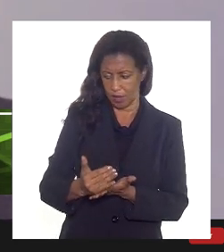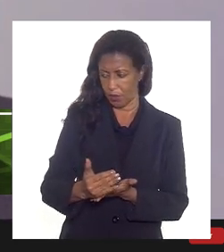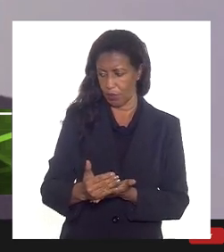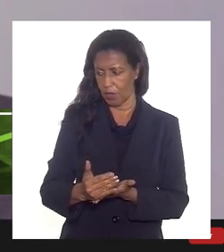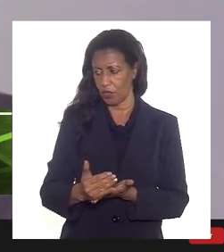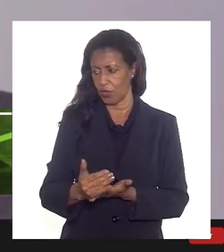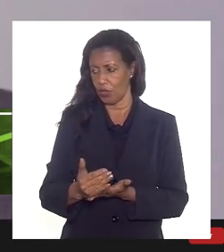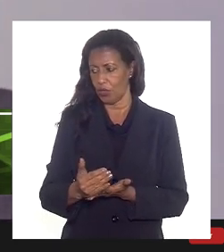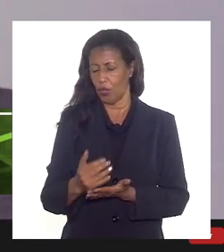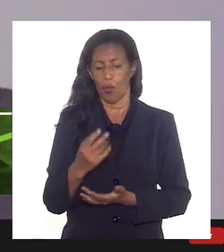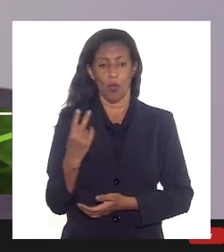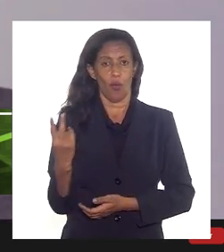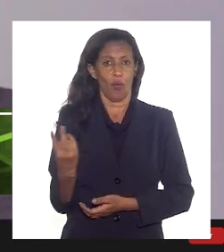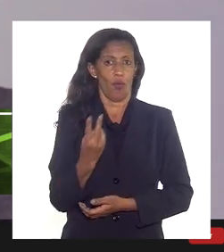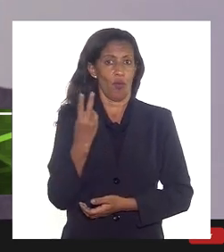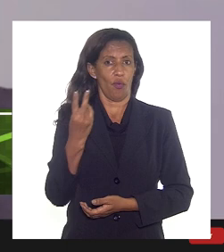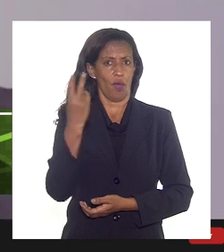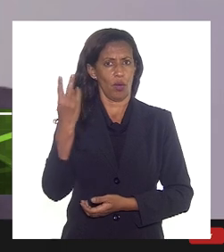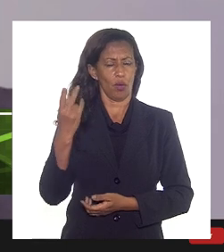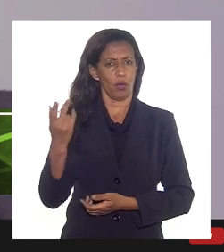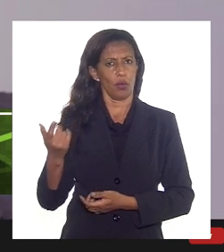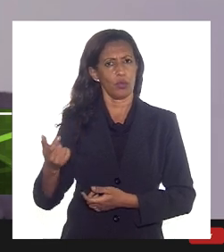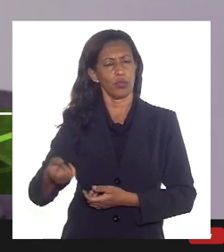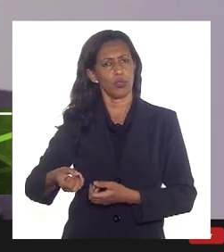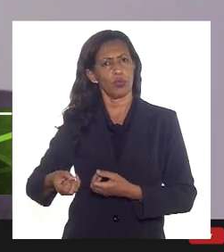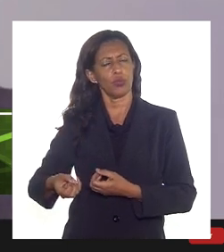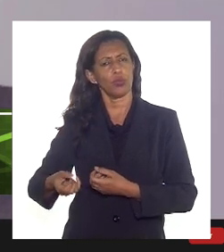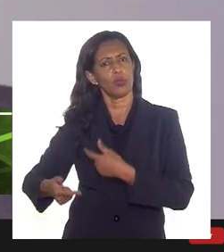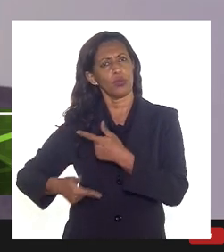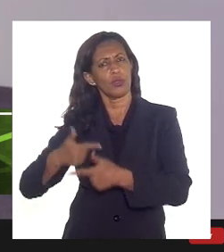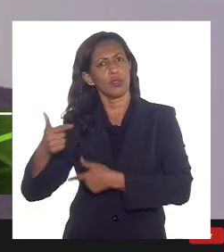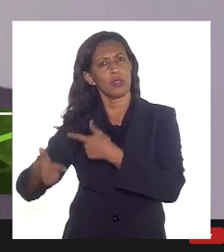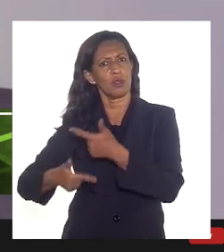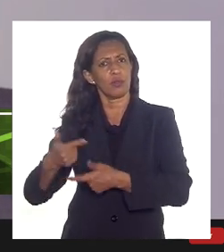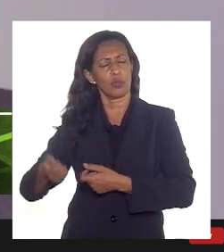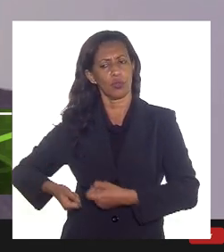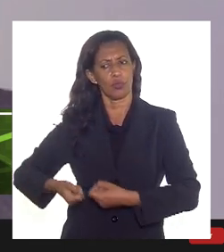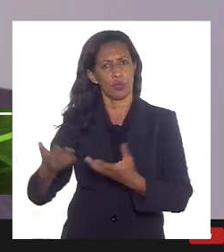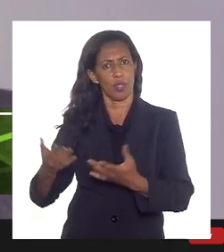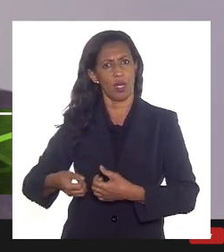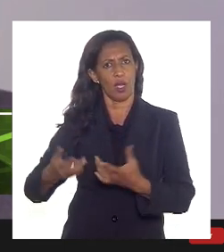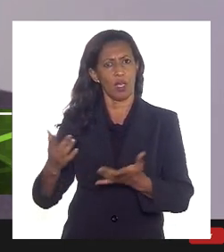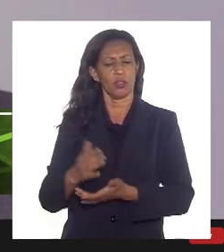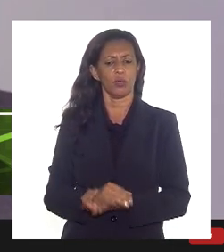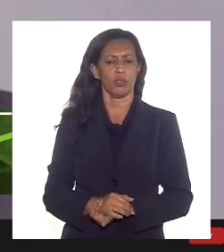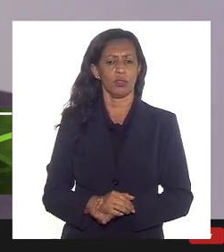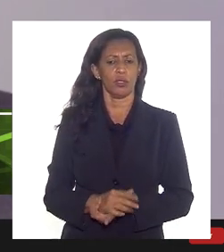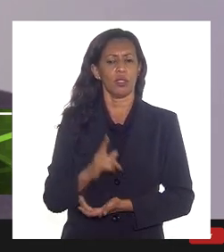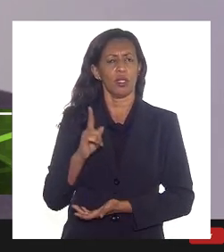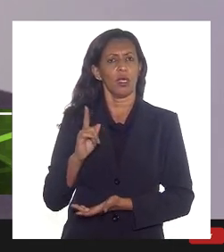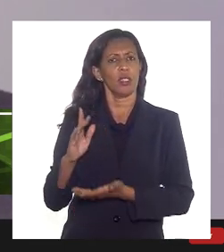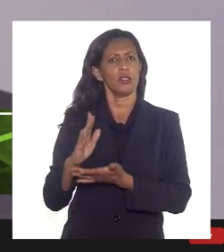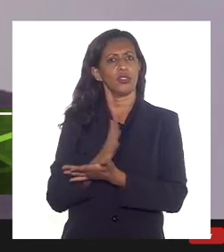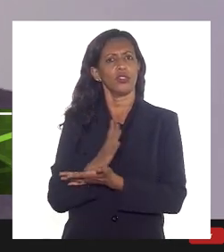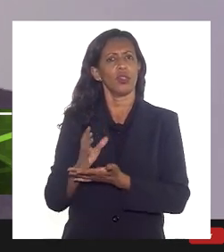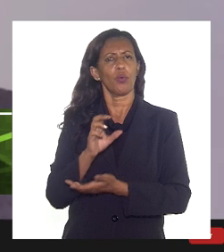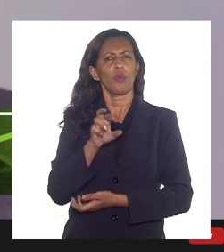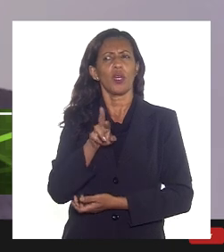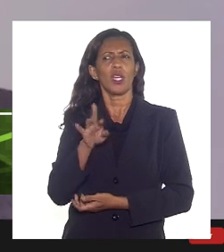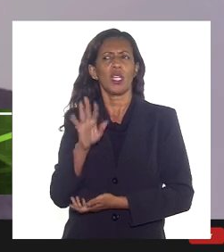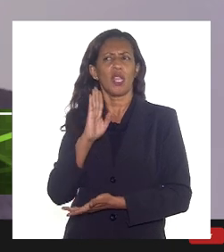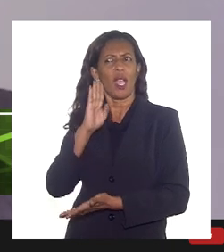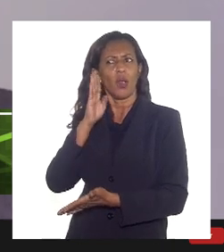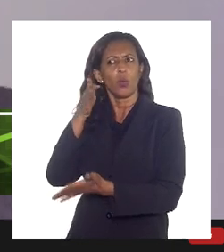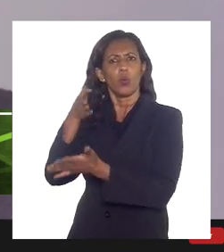um valor de um serviço ou de um gasto em pool, ele primeiro, ele era com algum critério